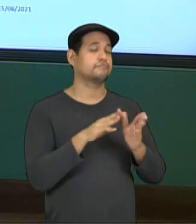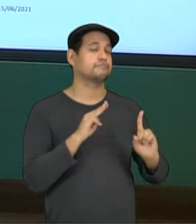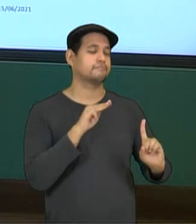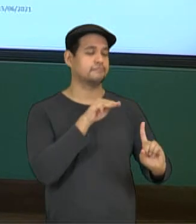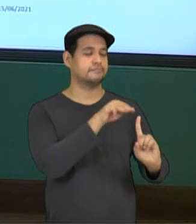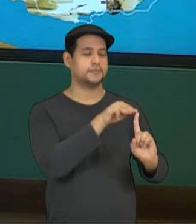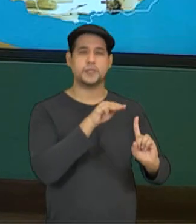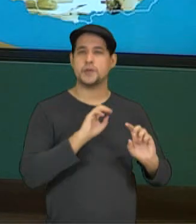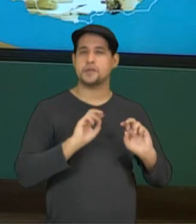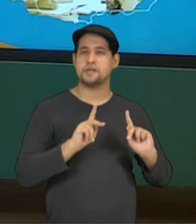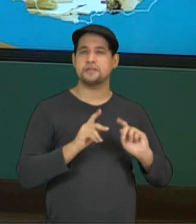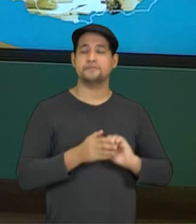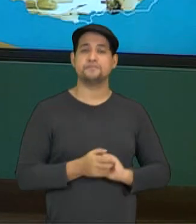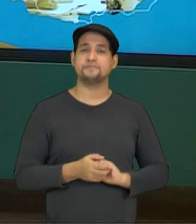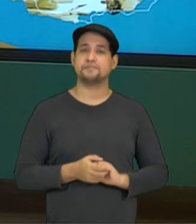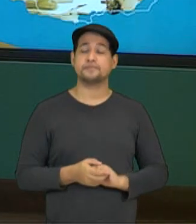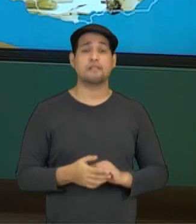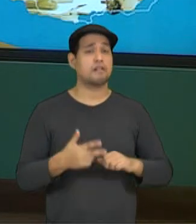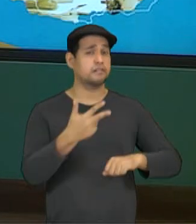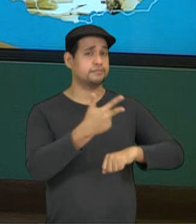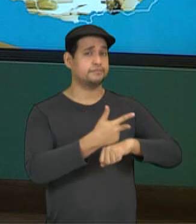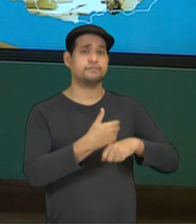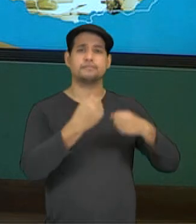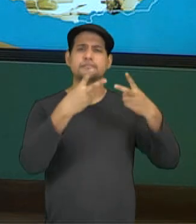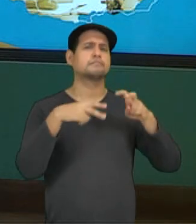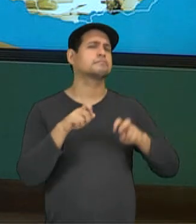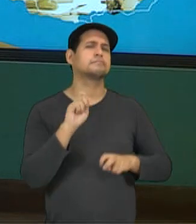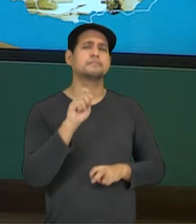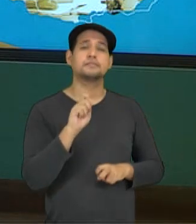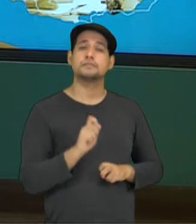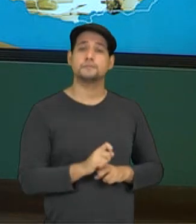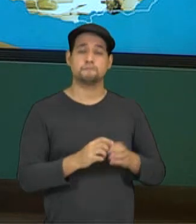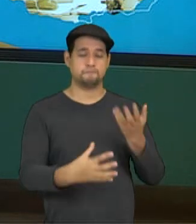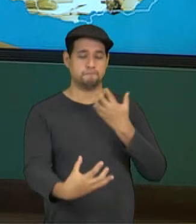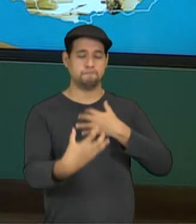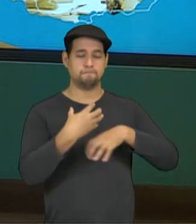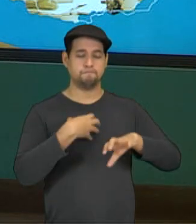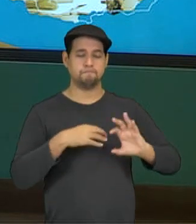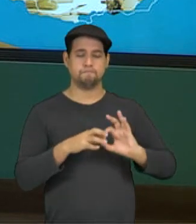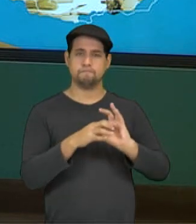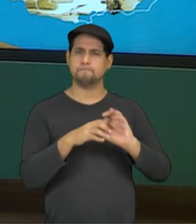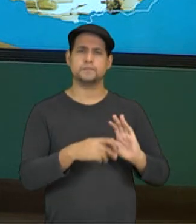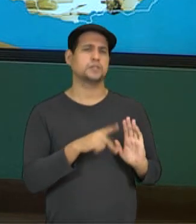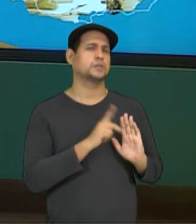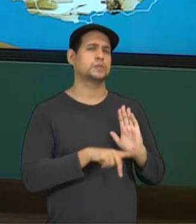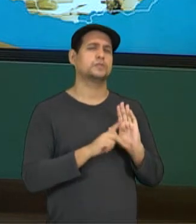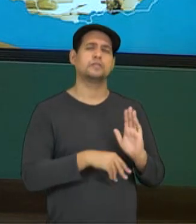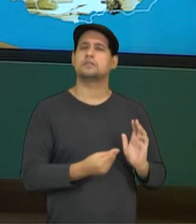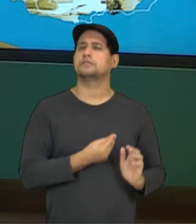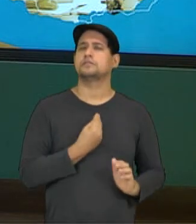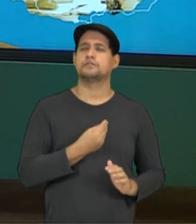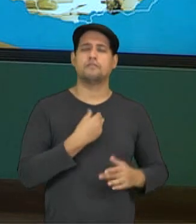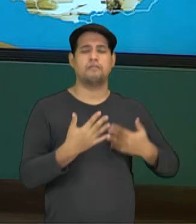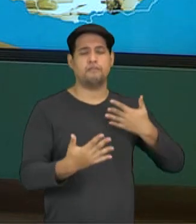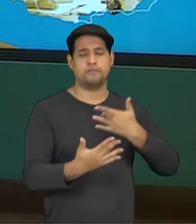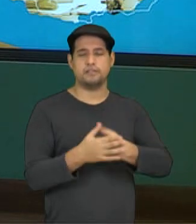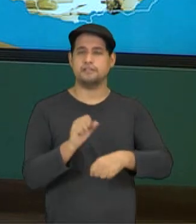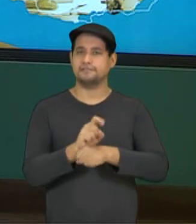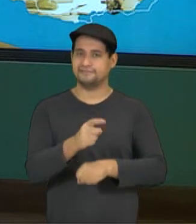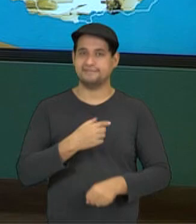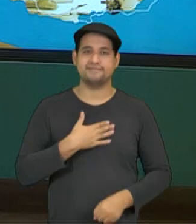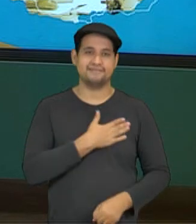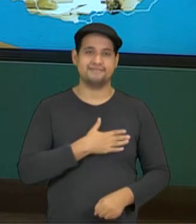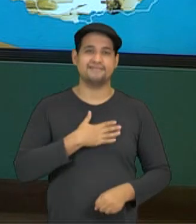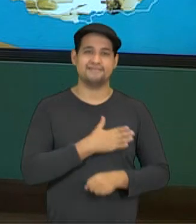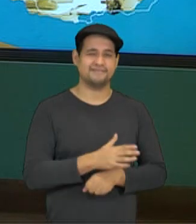metas, beleza? Pessoal, neste vídeo nós falamos sobre resiliência, projetos de vida, né? Espero que vocês